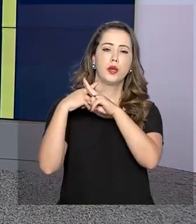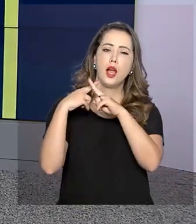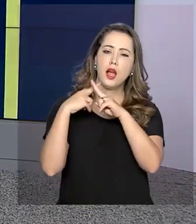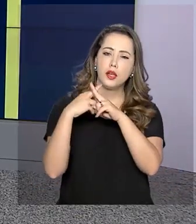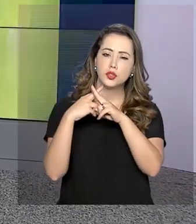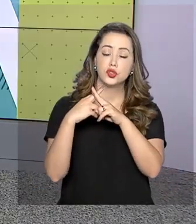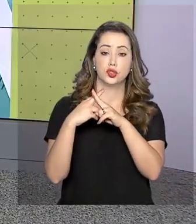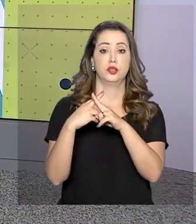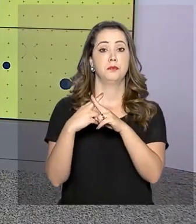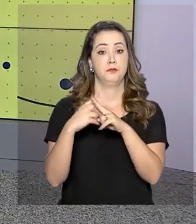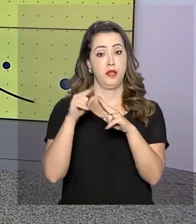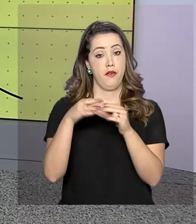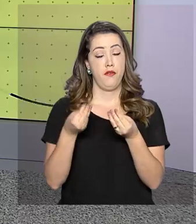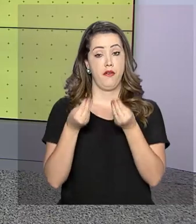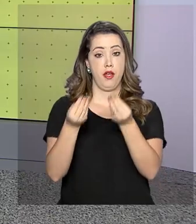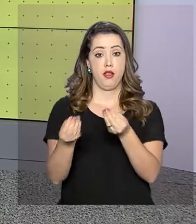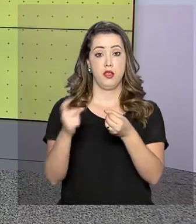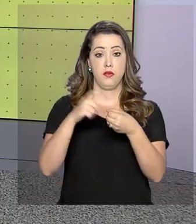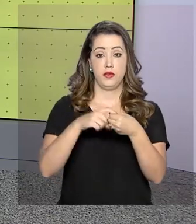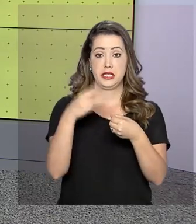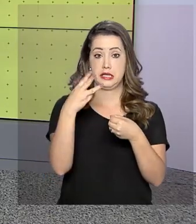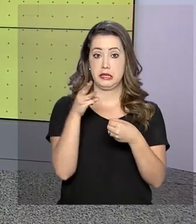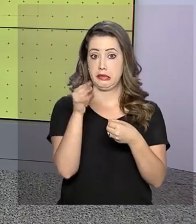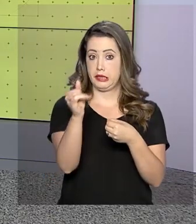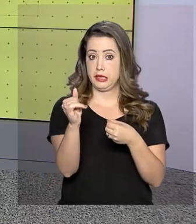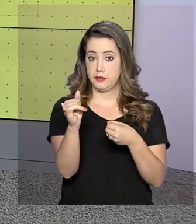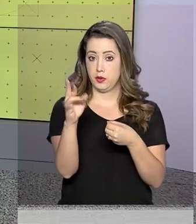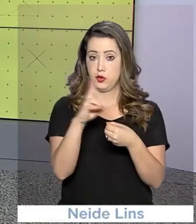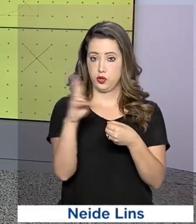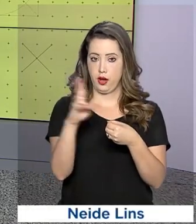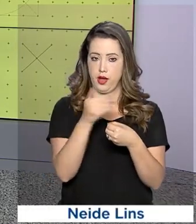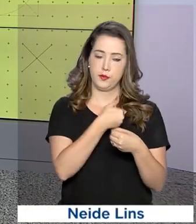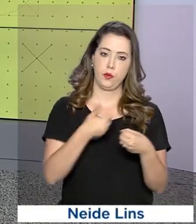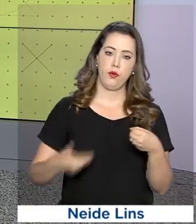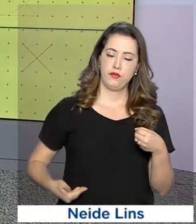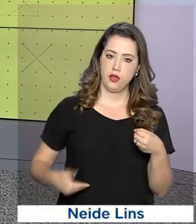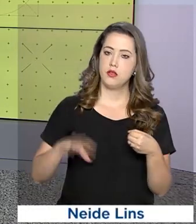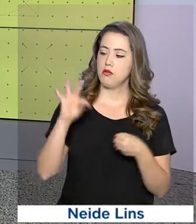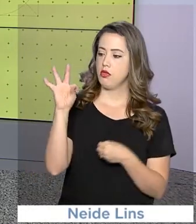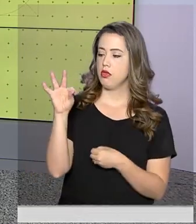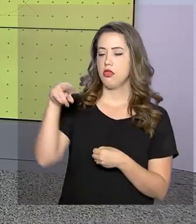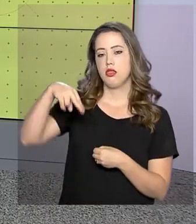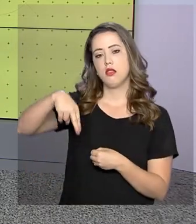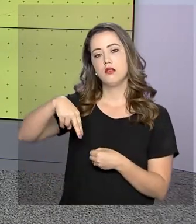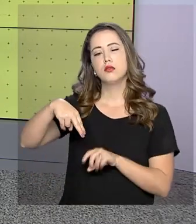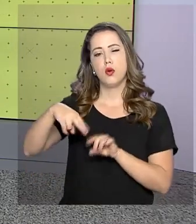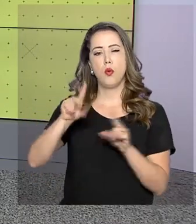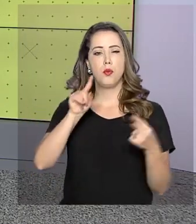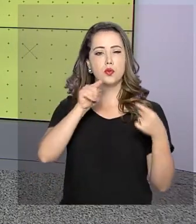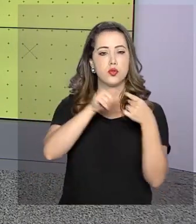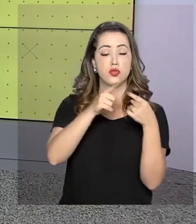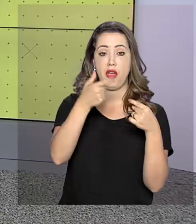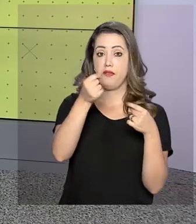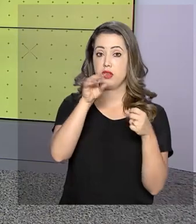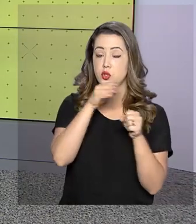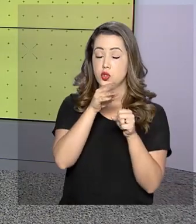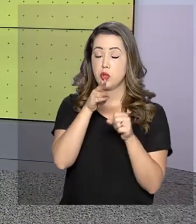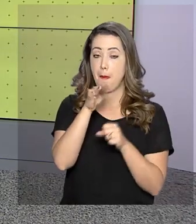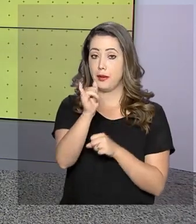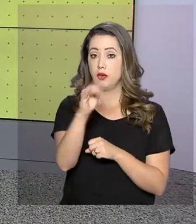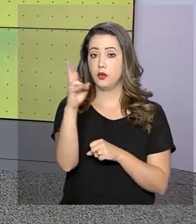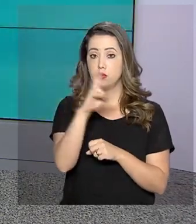Federal vai devolver R$ bilhões para o Tesouro Nacional. A expectativa é chegar a R 20 bilhões até o final deste ano.